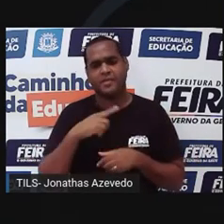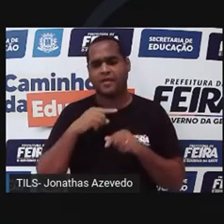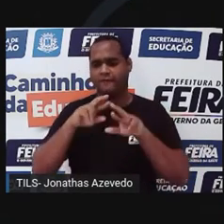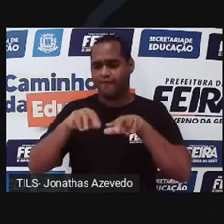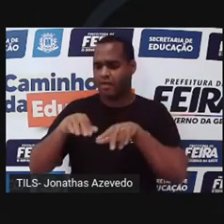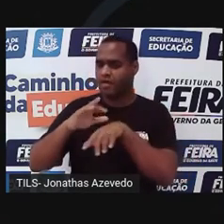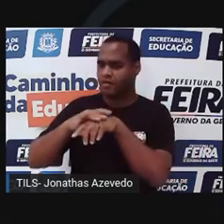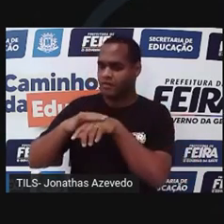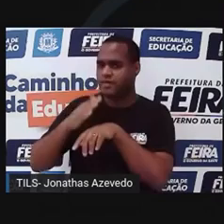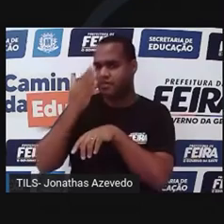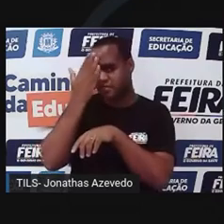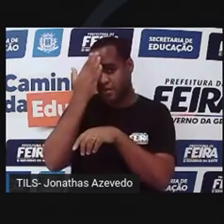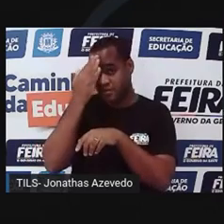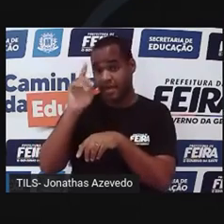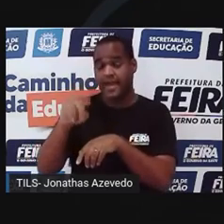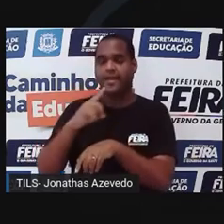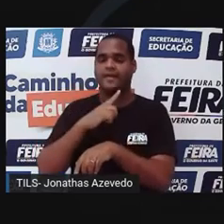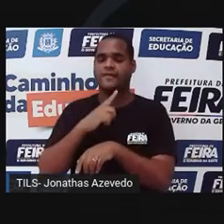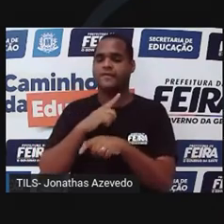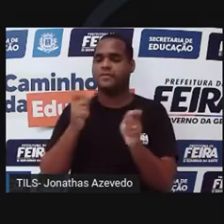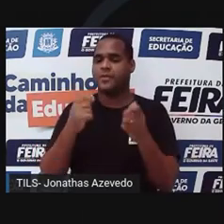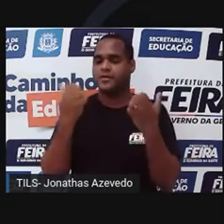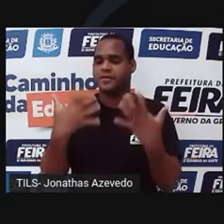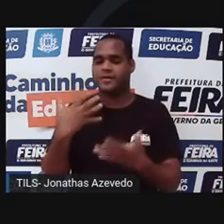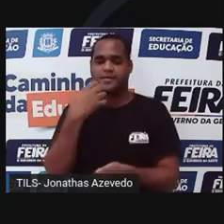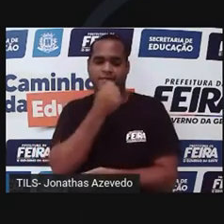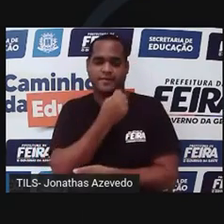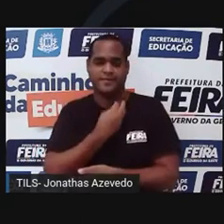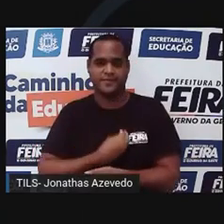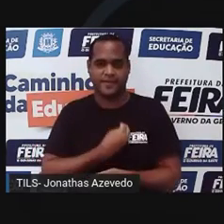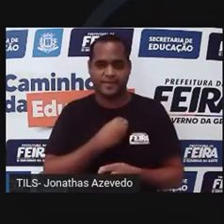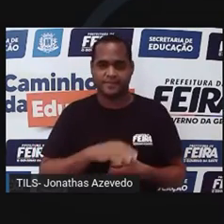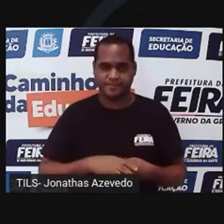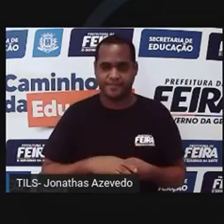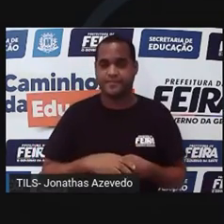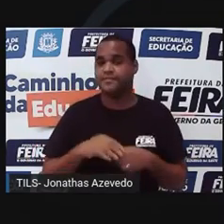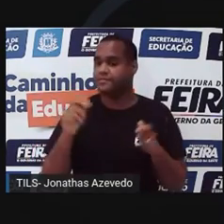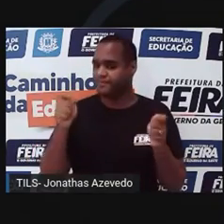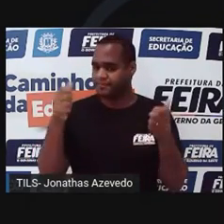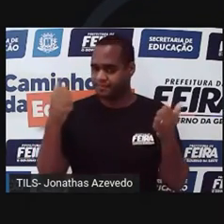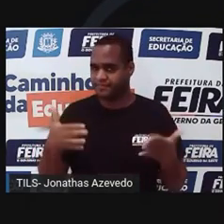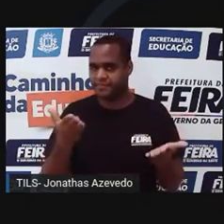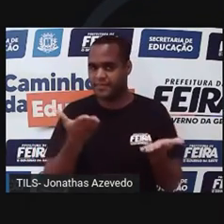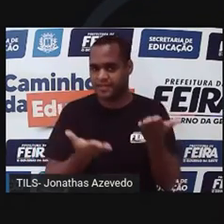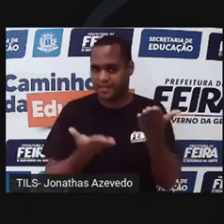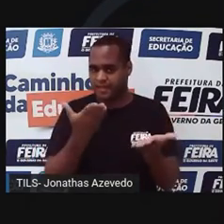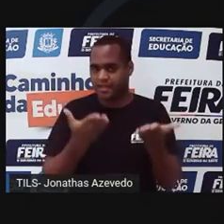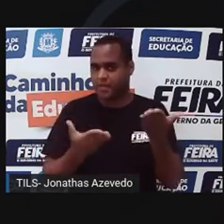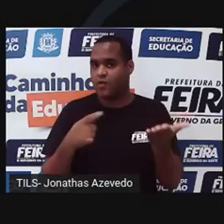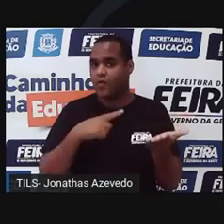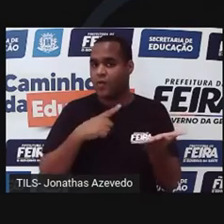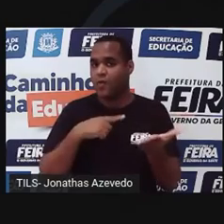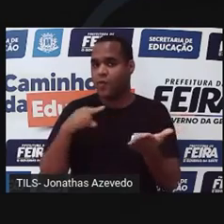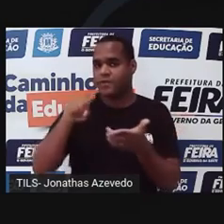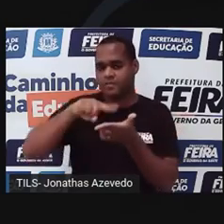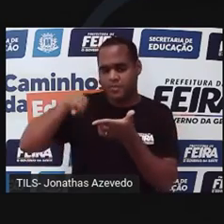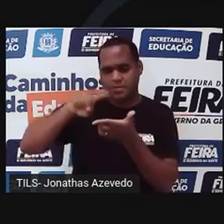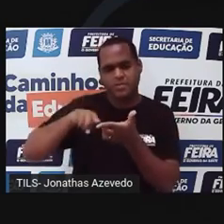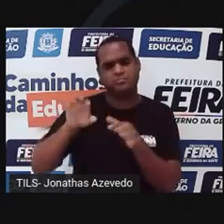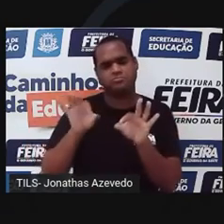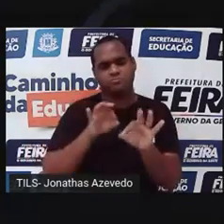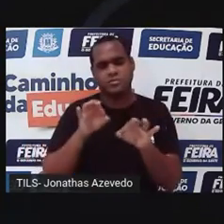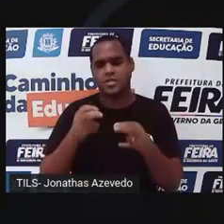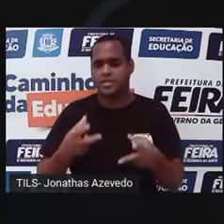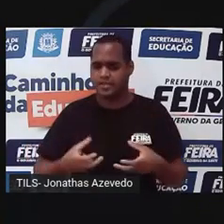doenças, saber que ela existe pode salvar a vida. Eu faço exames de controle que se hoje eu não tivesse o problema, eu nem faria. Mesmo